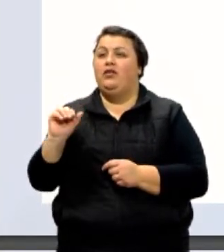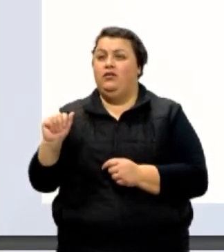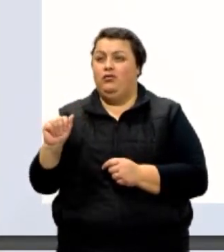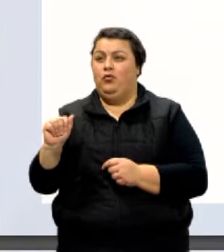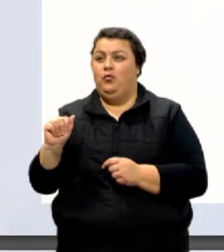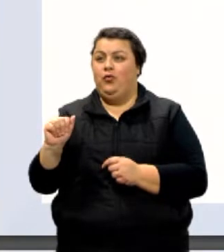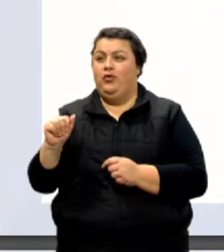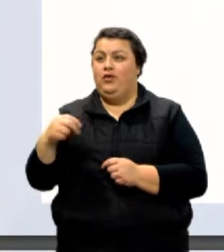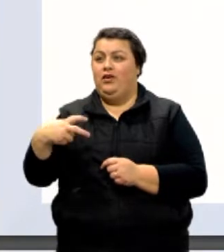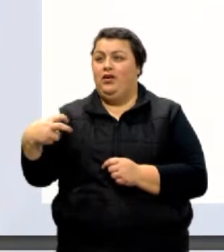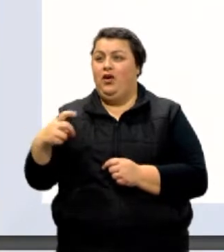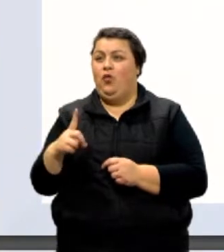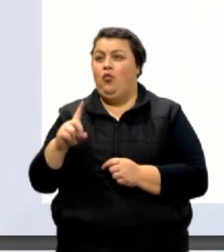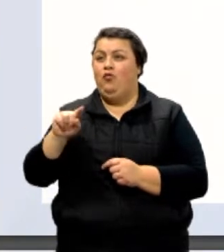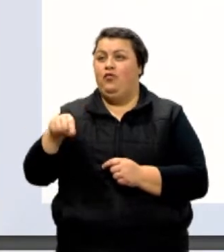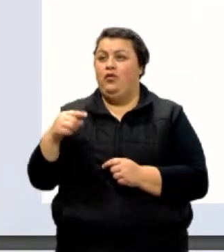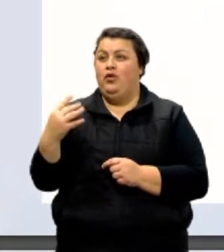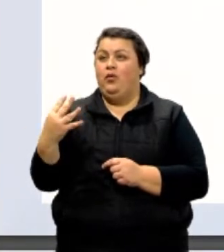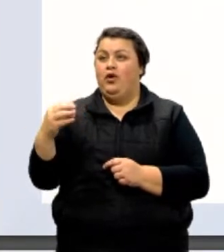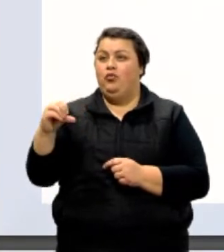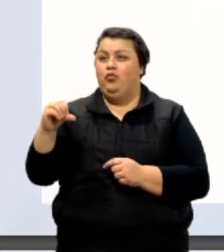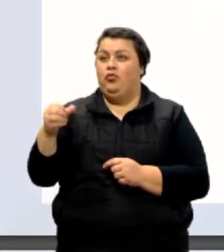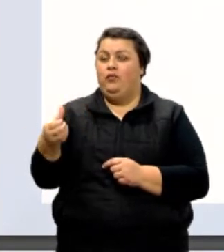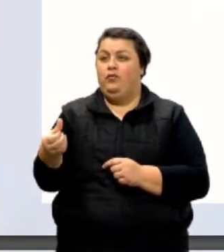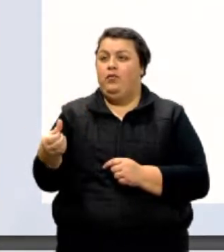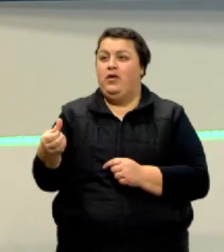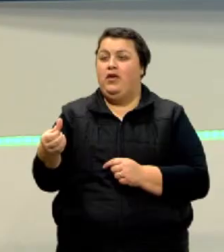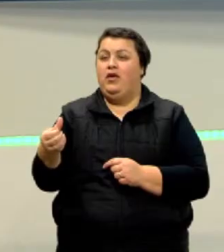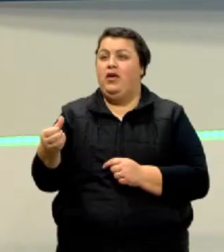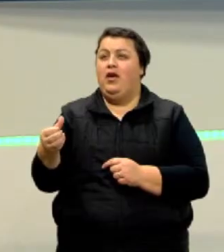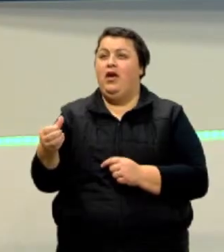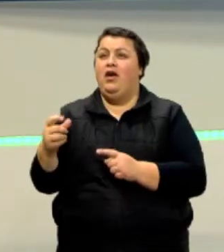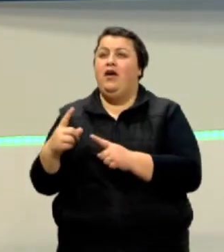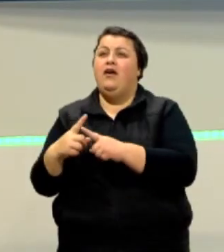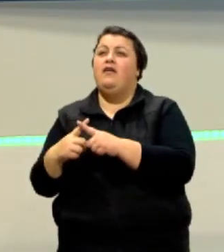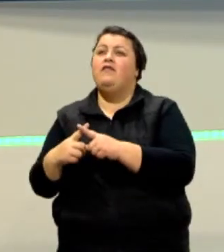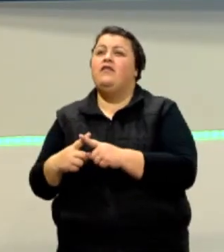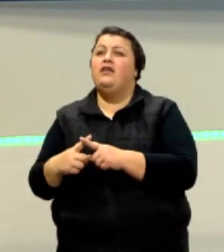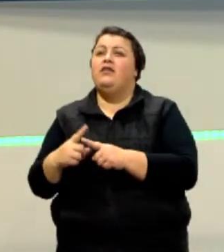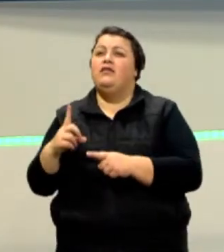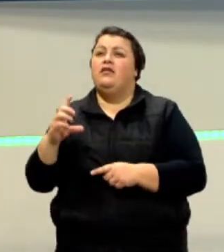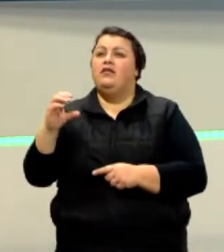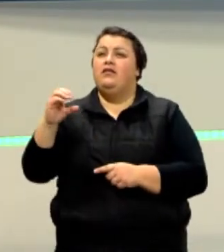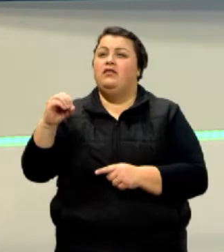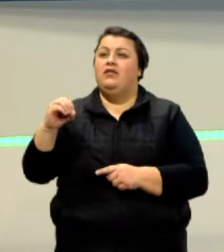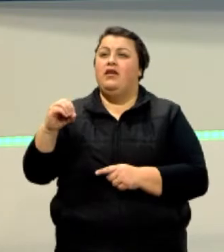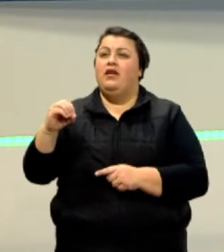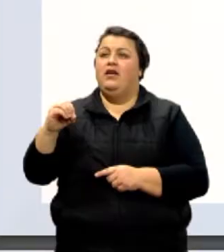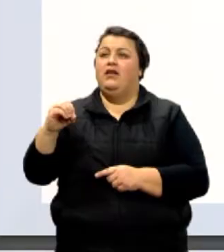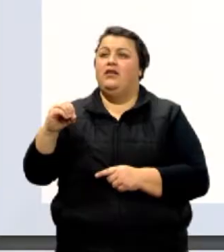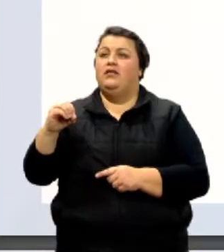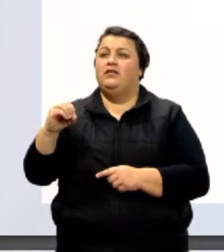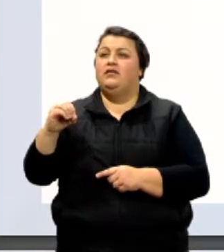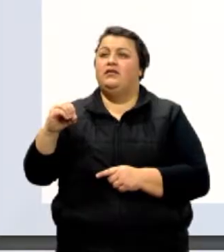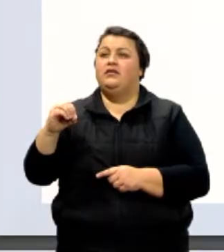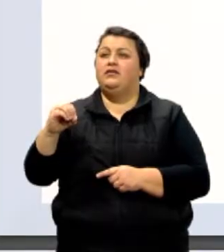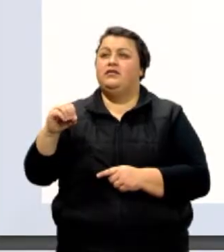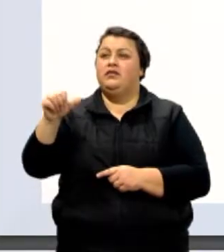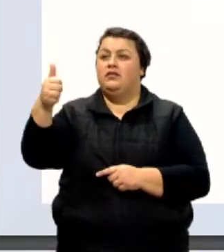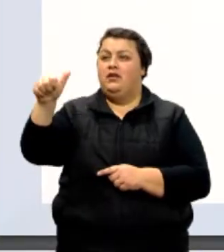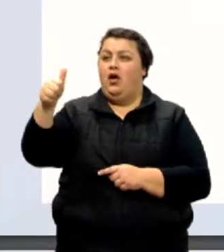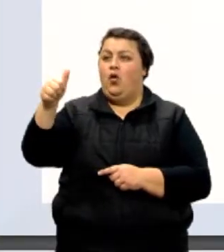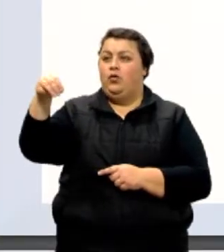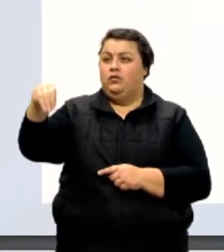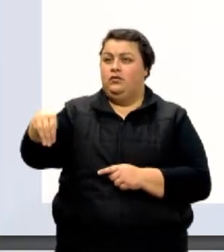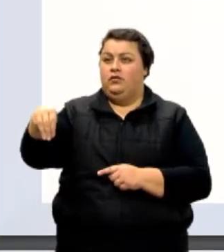1,496 e nas potências aqui eu uso a propriedade de potências de